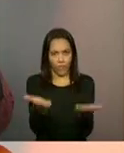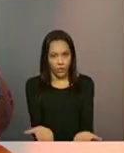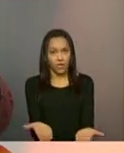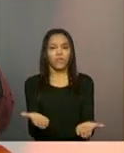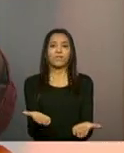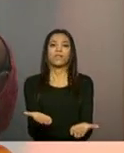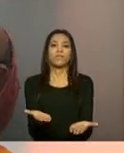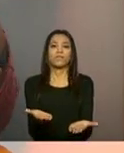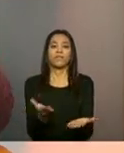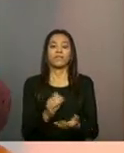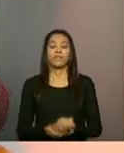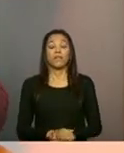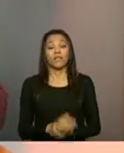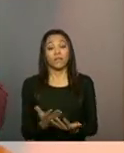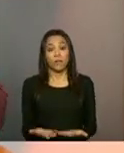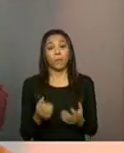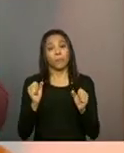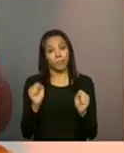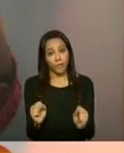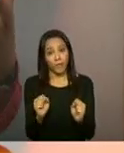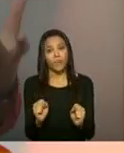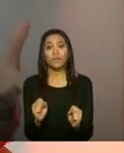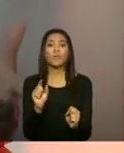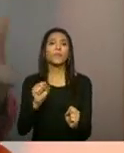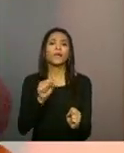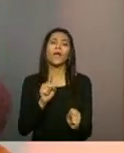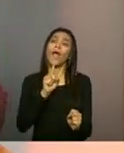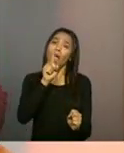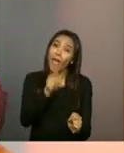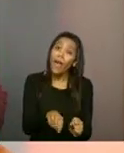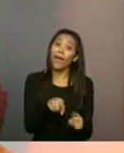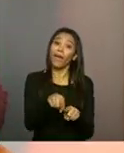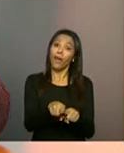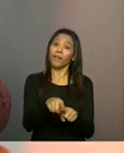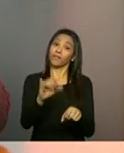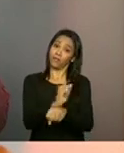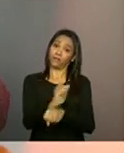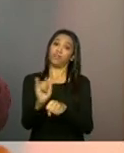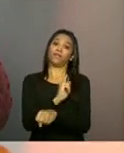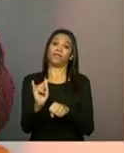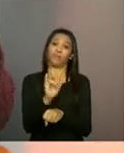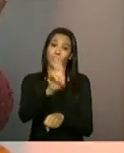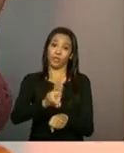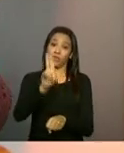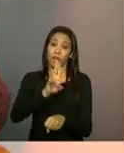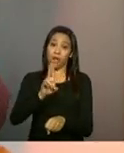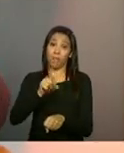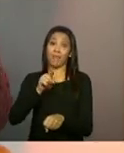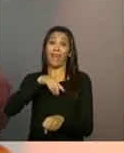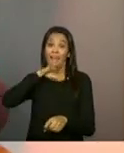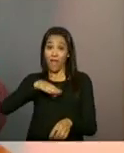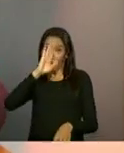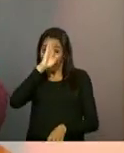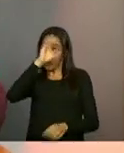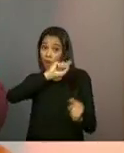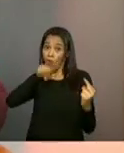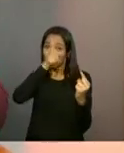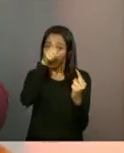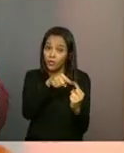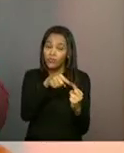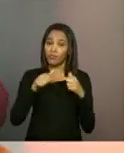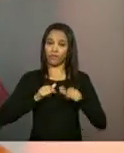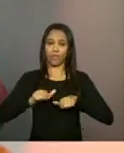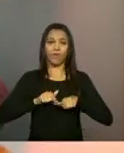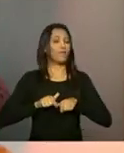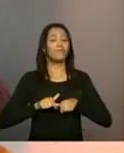familiar e comunitária. Então, ela pode ser utilizada como um meio, não como um fim. Inclusão produtiva, será que realmente essas oficinas